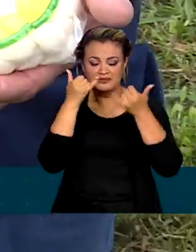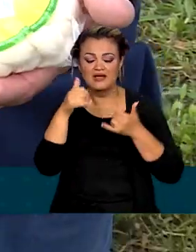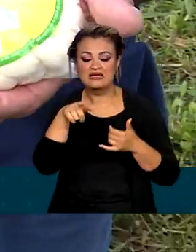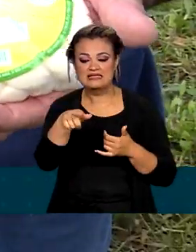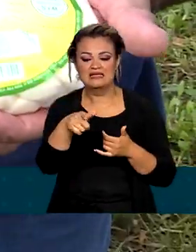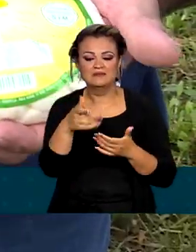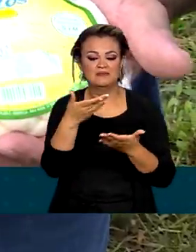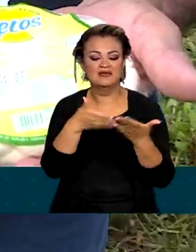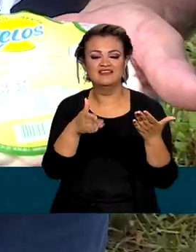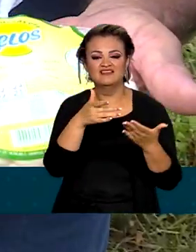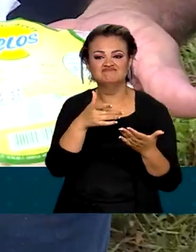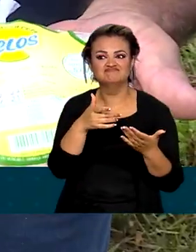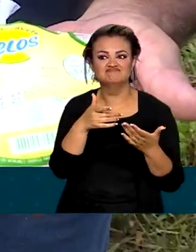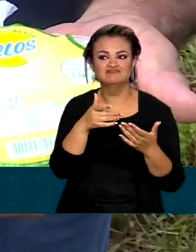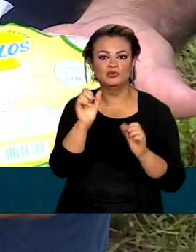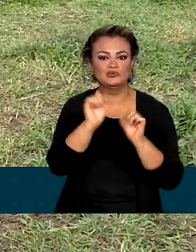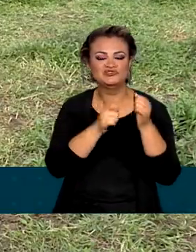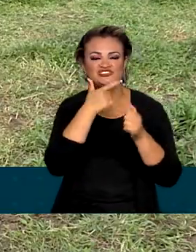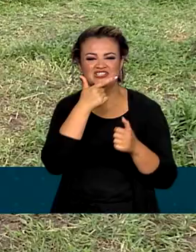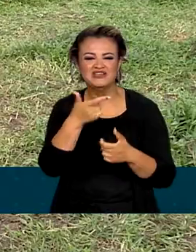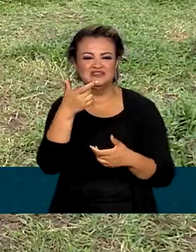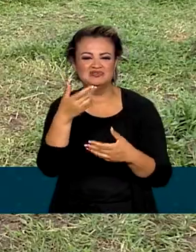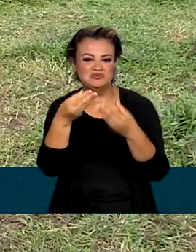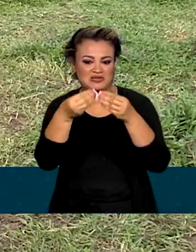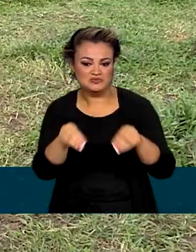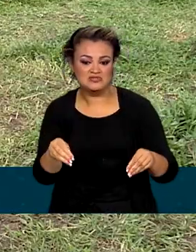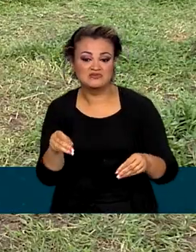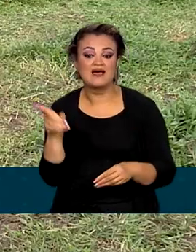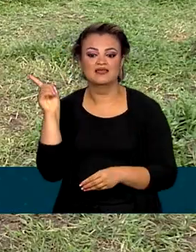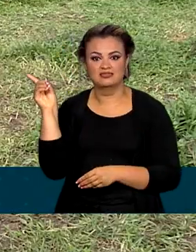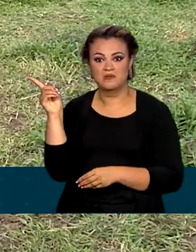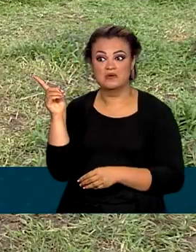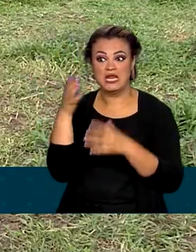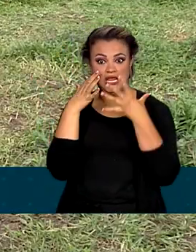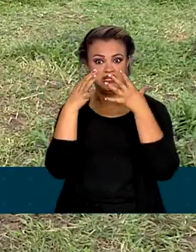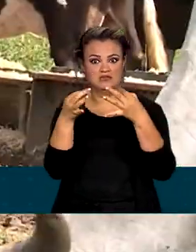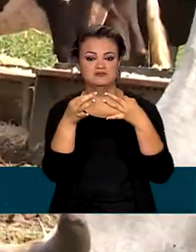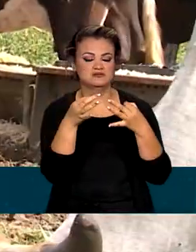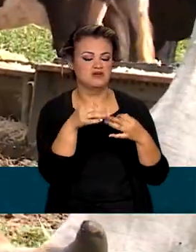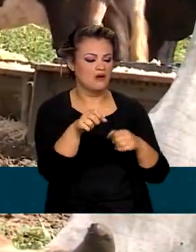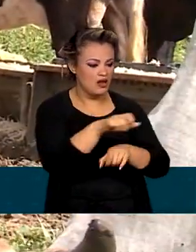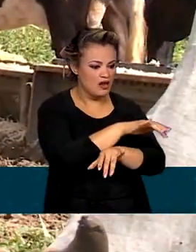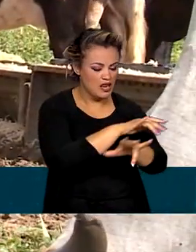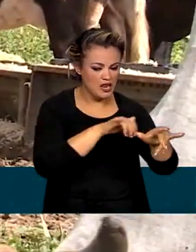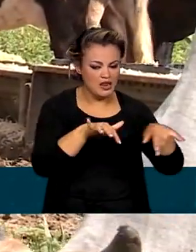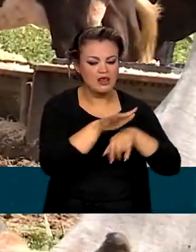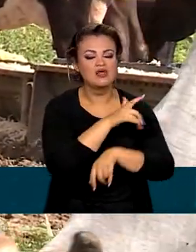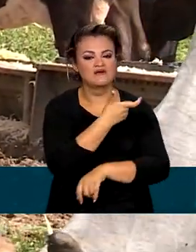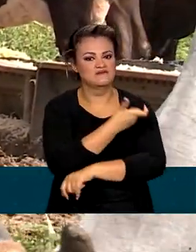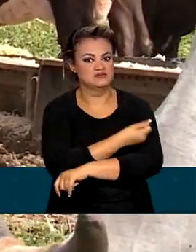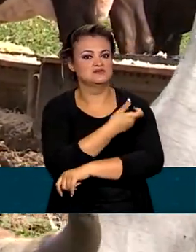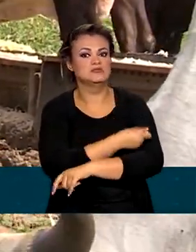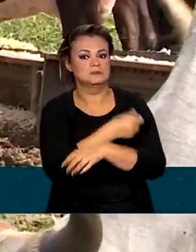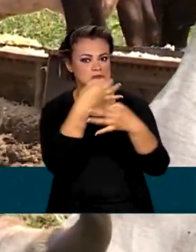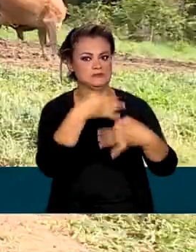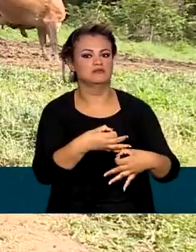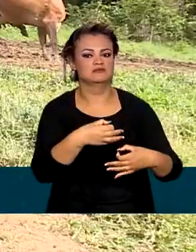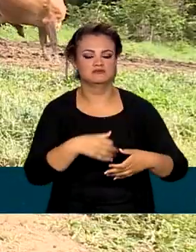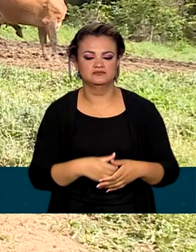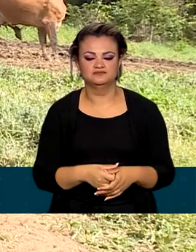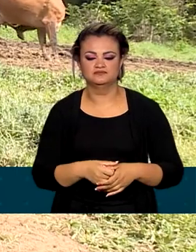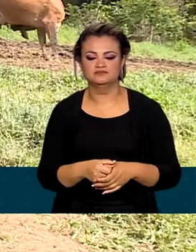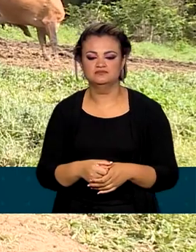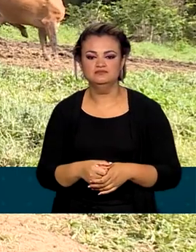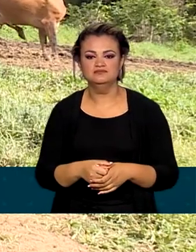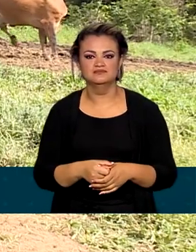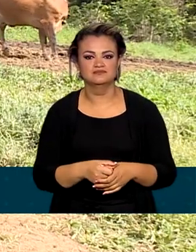na fazenda Saia Velha, em Goiás, Marcos está sempre de olho no rebanho e mantém a vacinação em dia. Eu acho